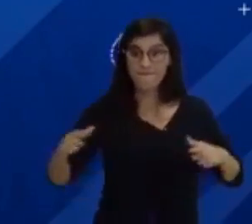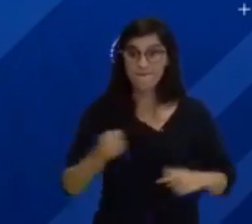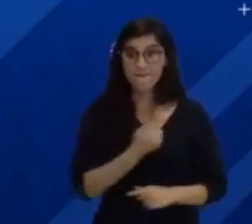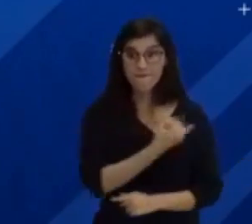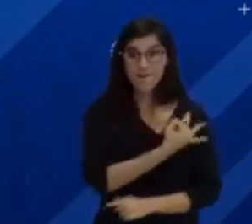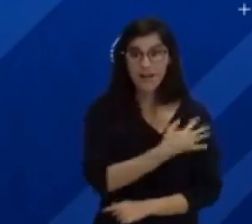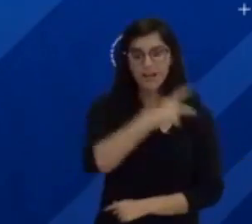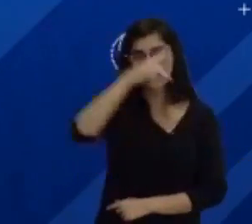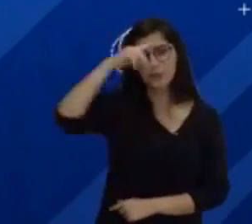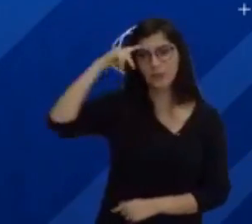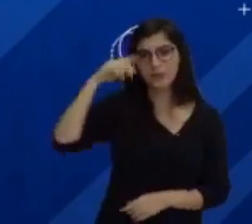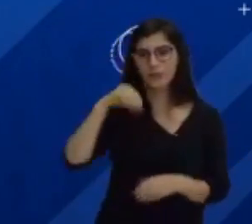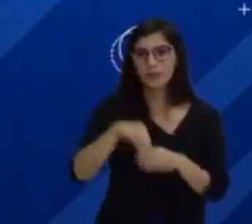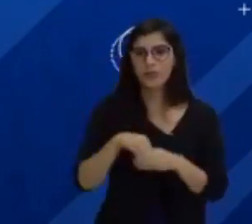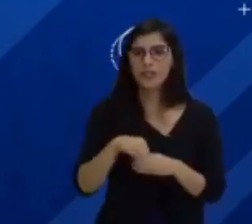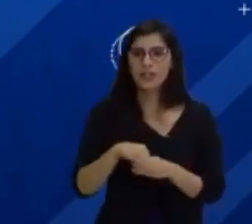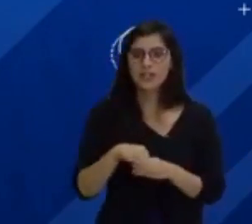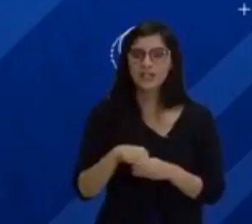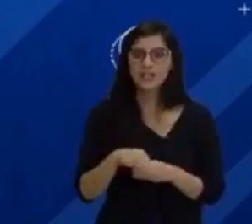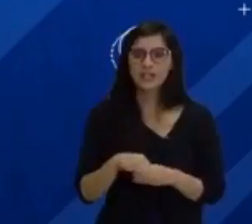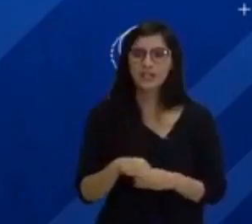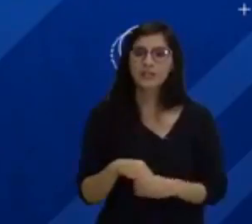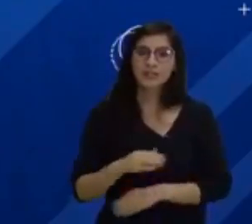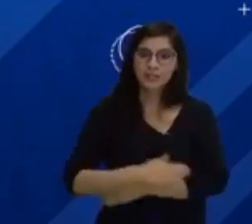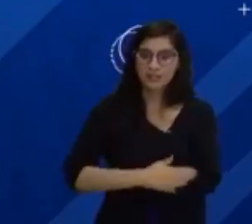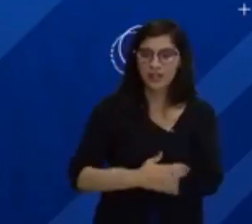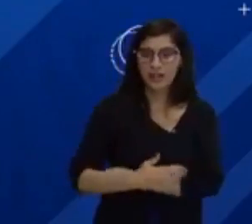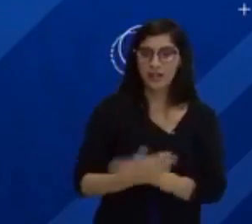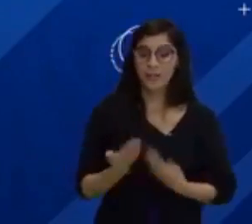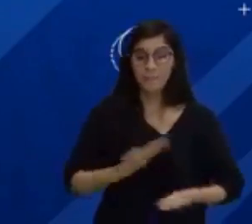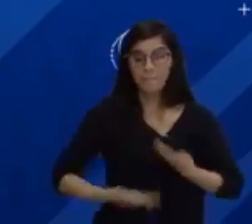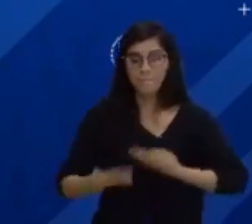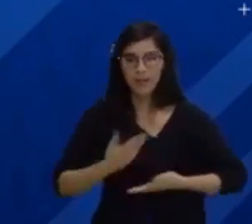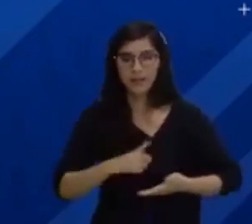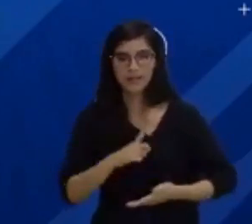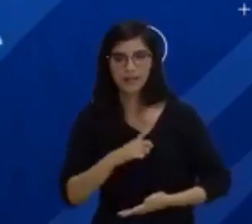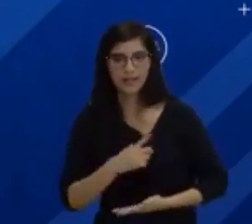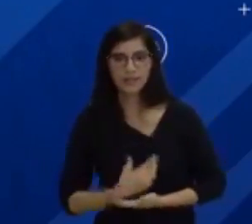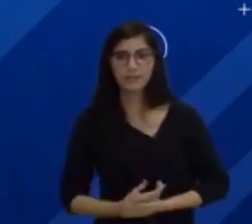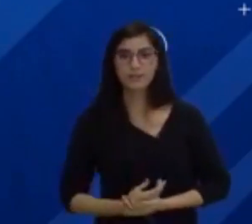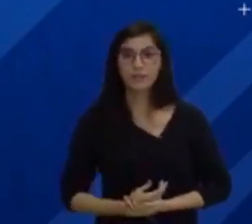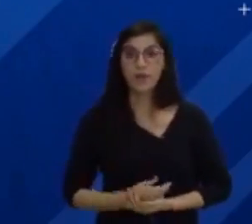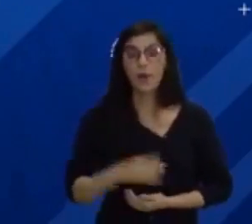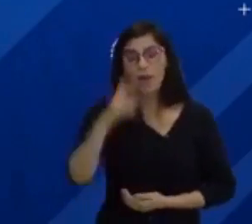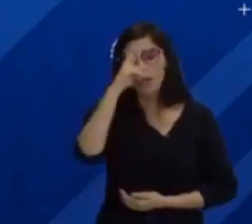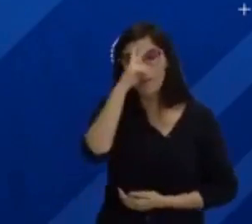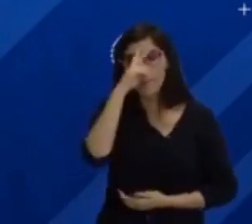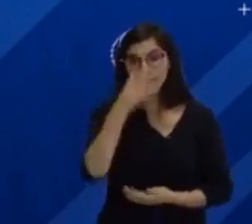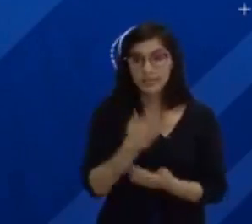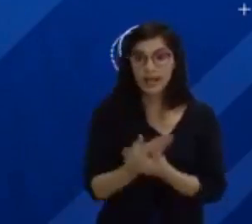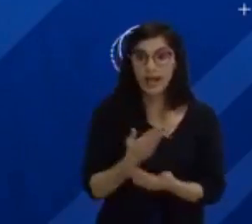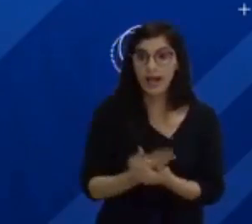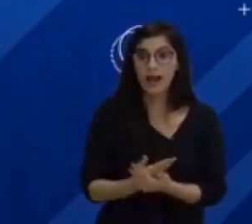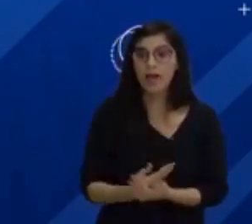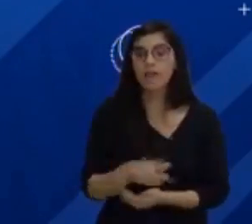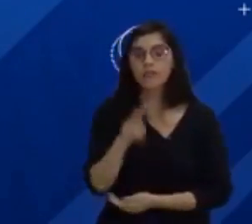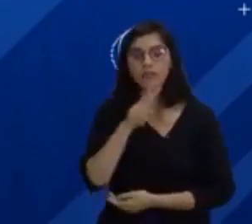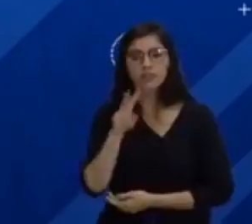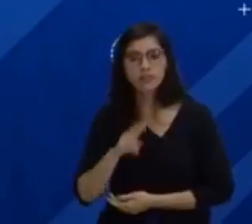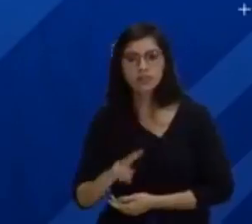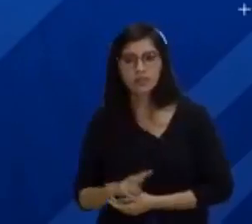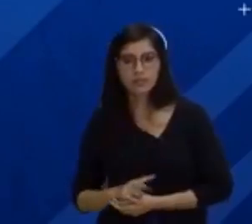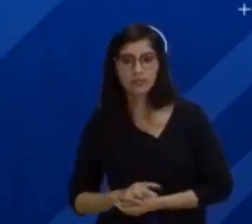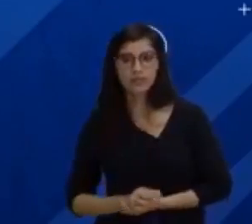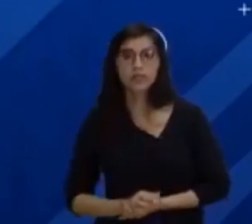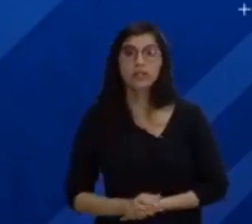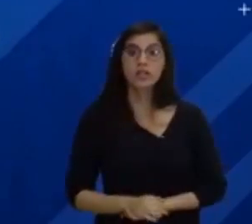no estúdio para que possa rolar essa interatividade. E lembrando que as aulas que você está assistindo são justamente aulas que já foram transmitidas pelo